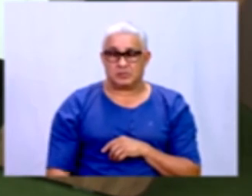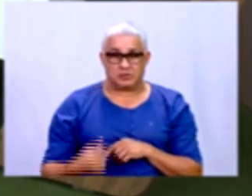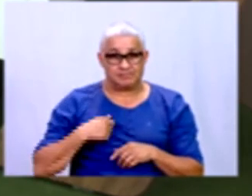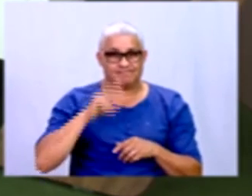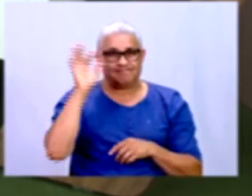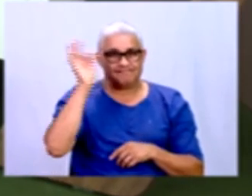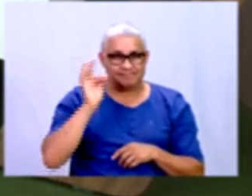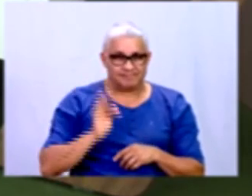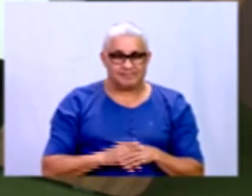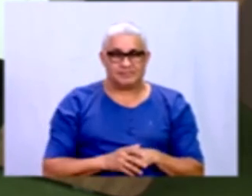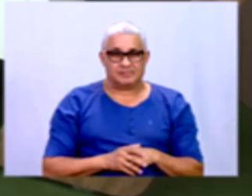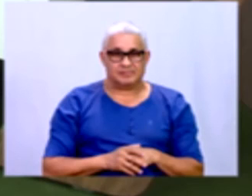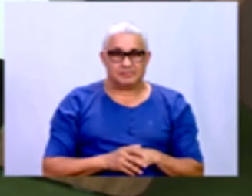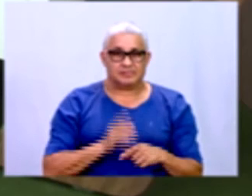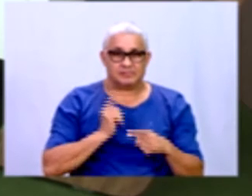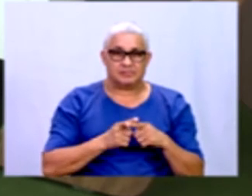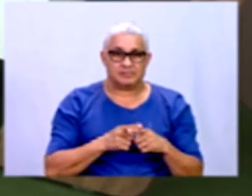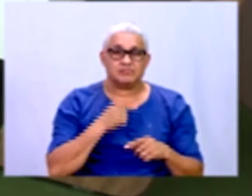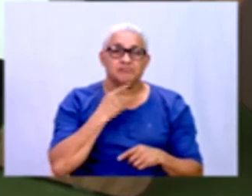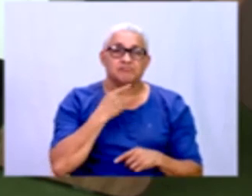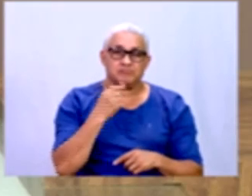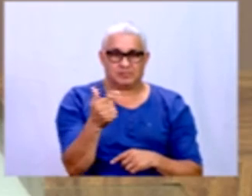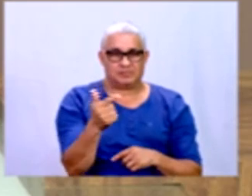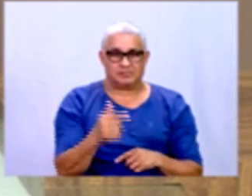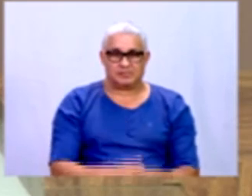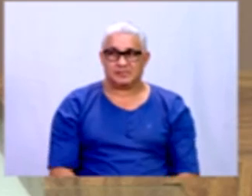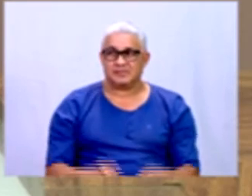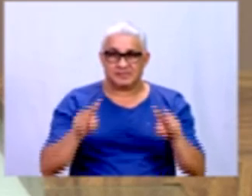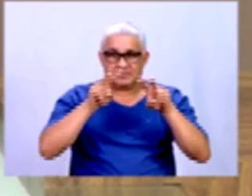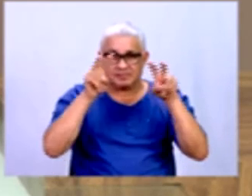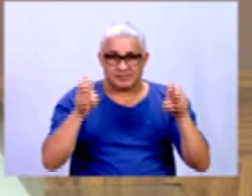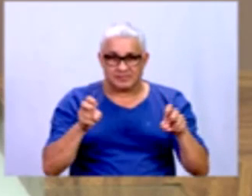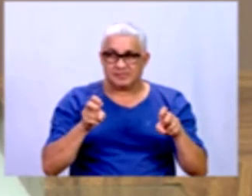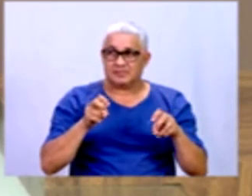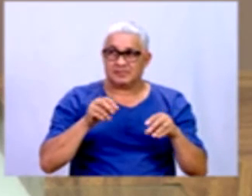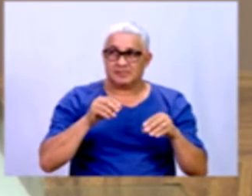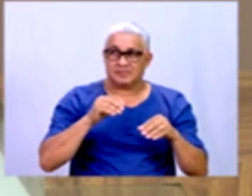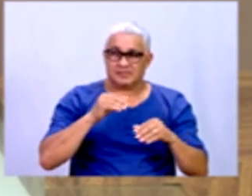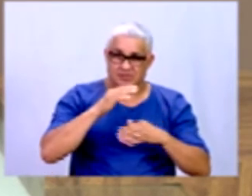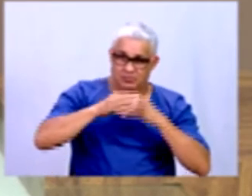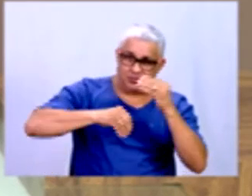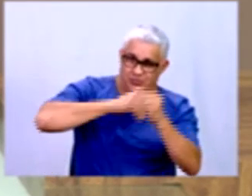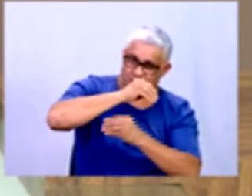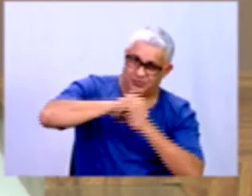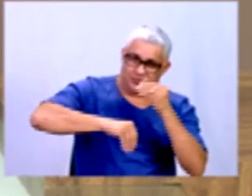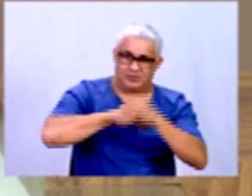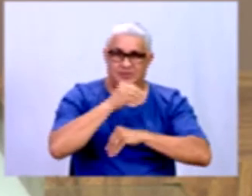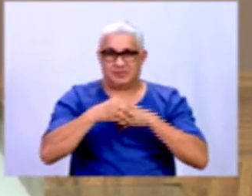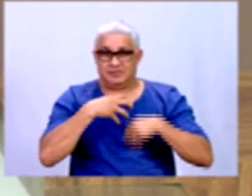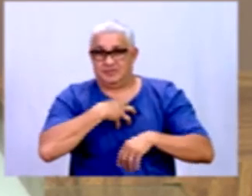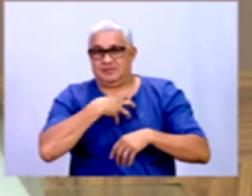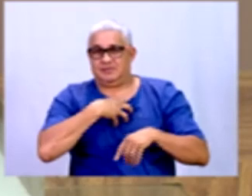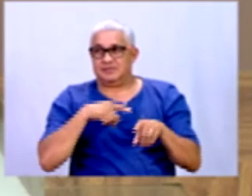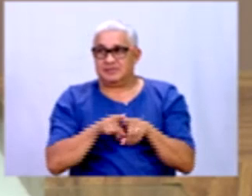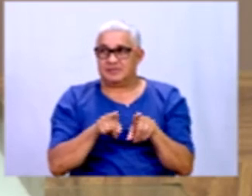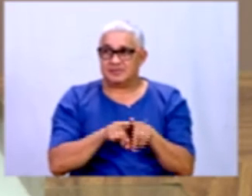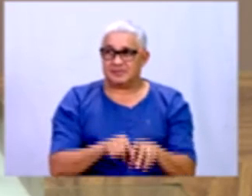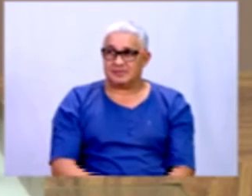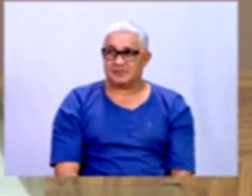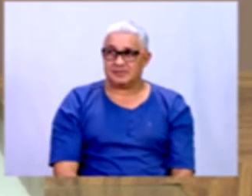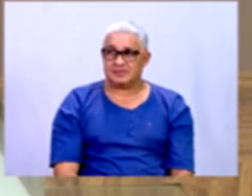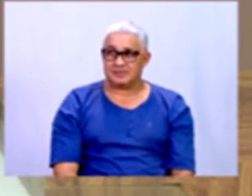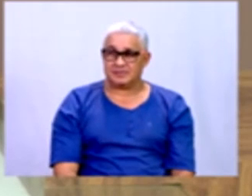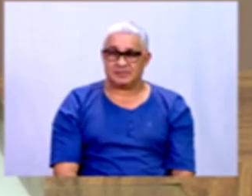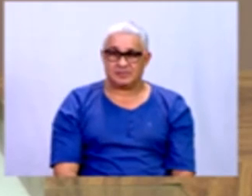feliz com isso. Sim, o assunto é envolvente, né, professora? E ele suscita dúvidas. Mas graças a que